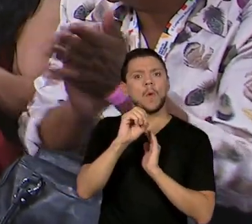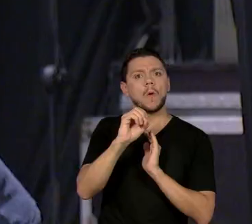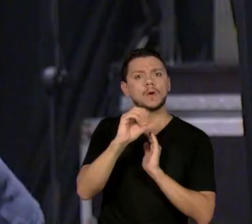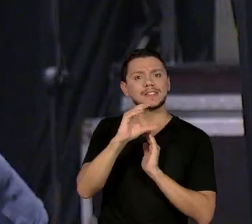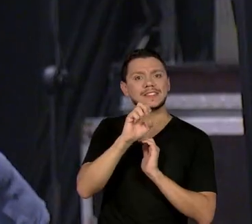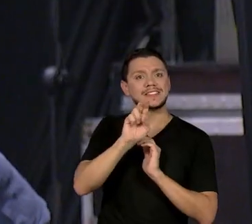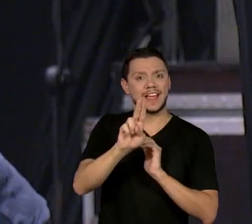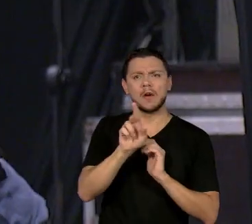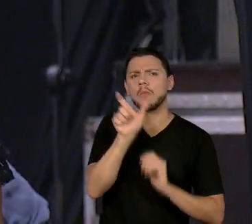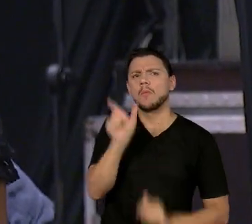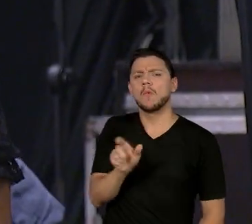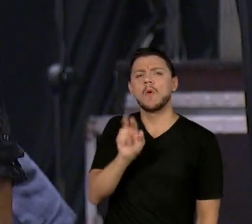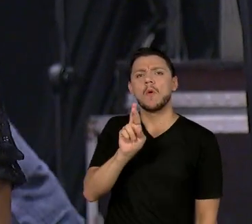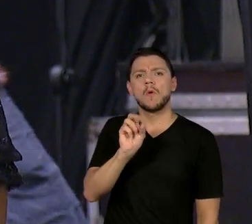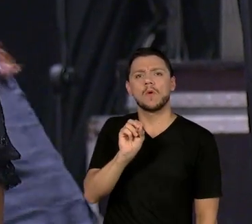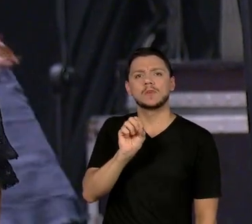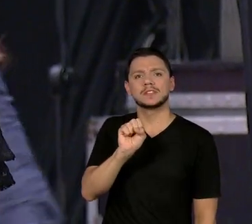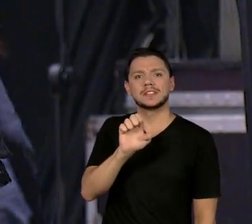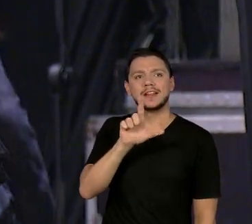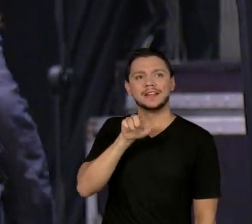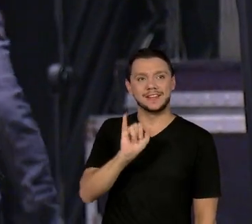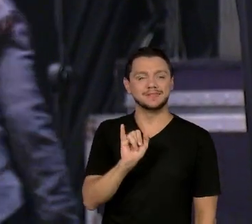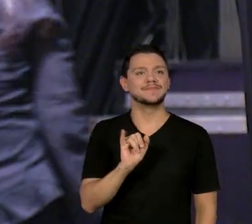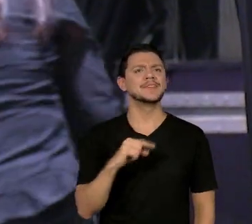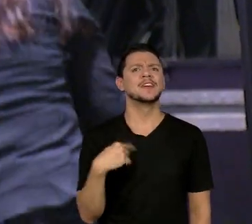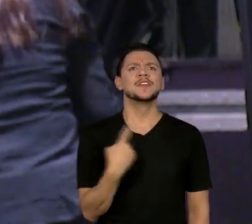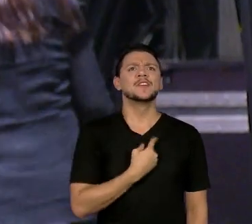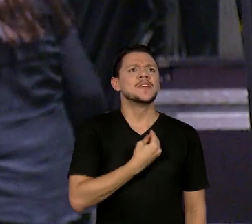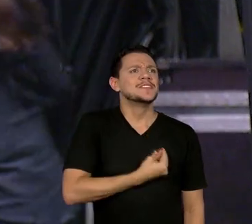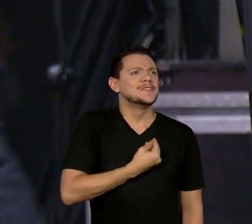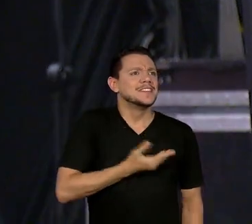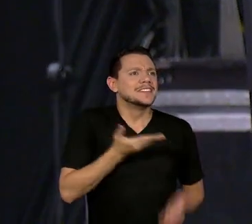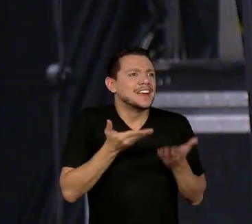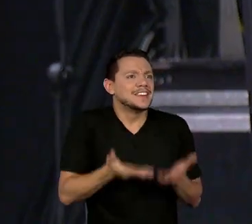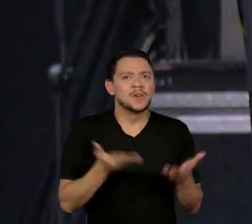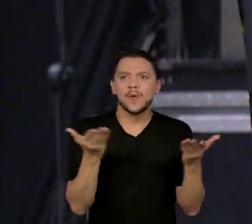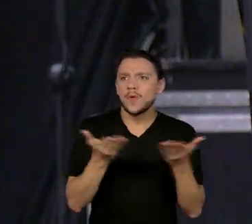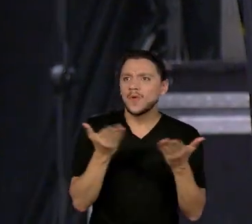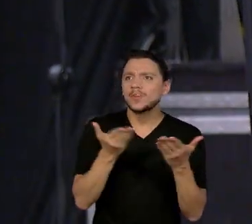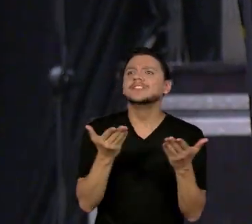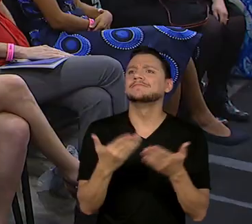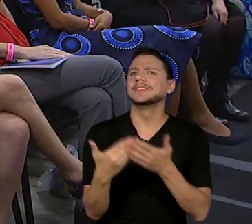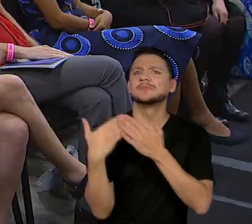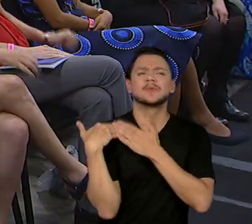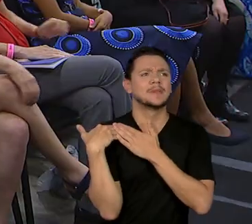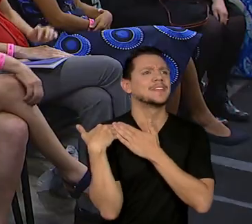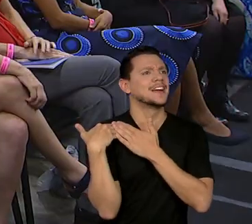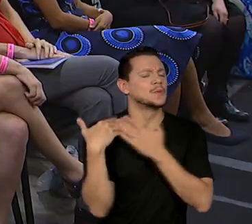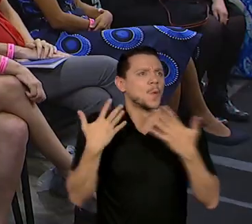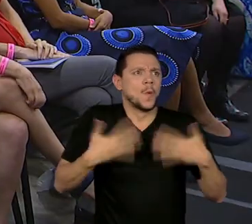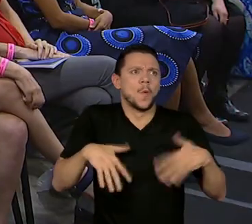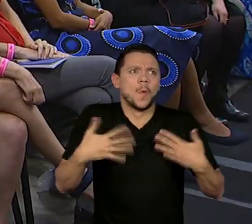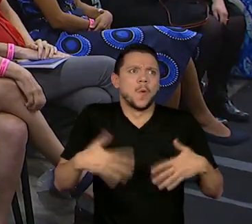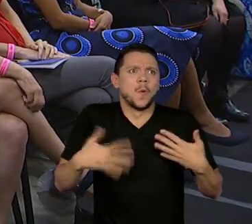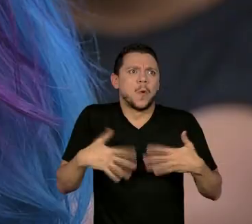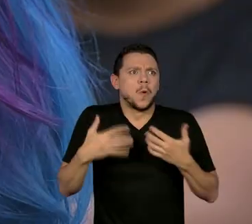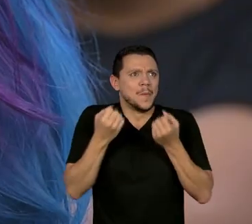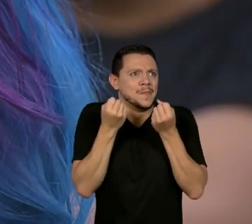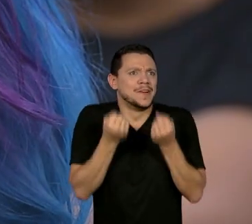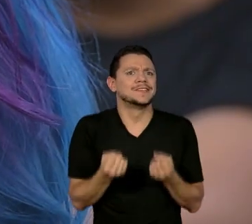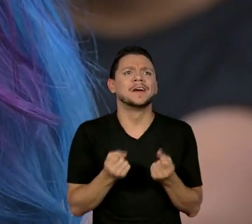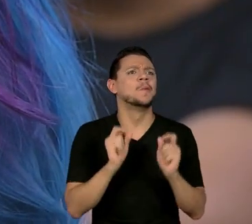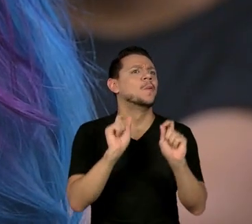Nós estamos aqui hoje com uma missão muito difícil, que foi selecionar,